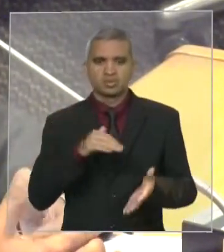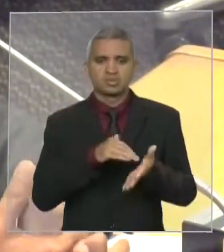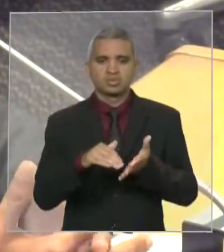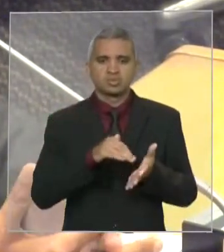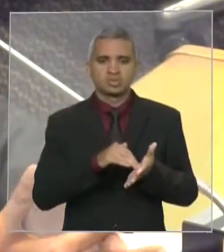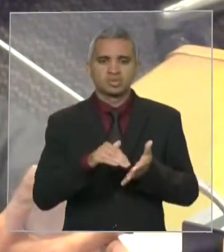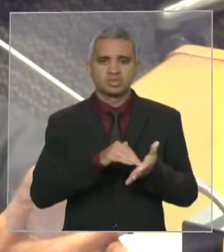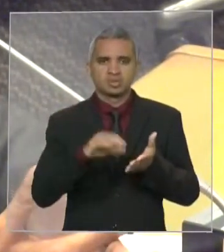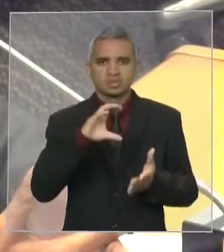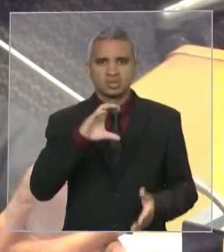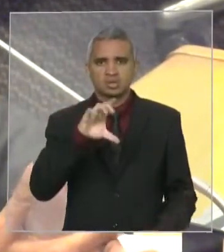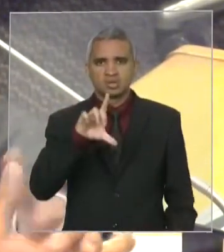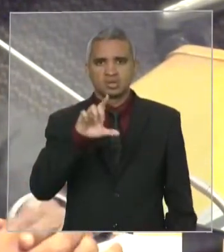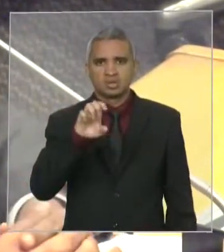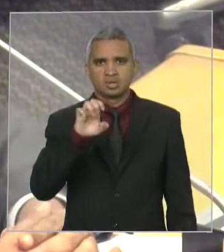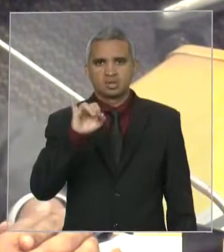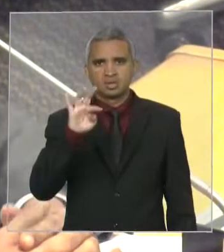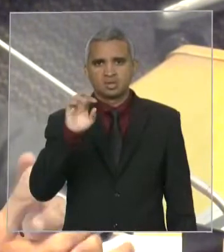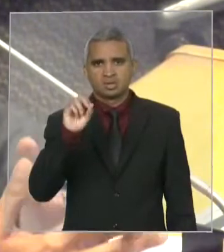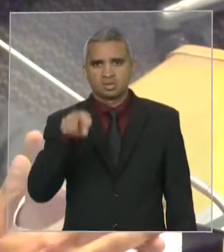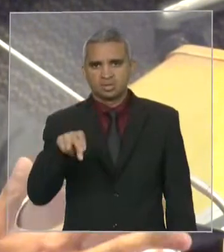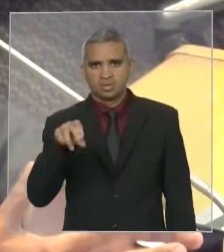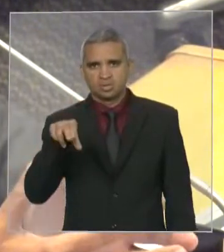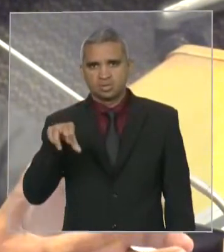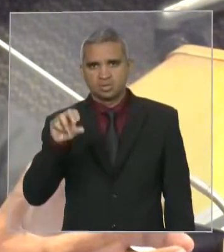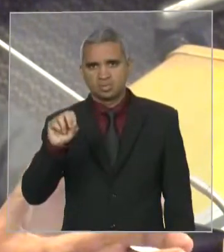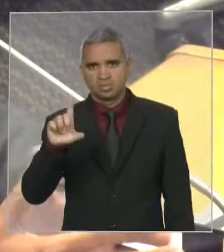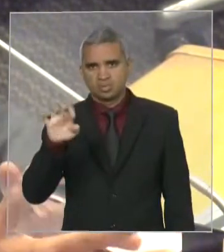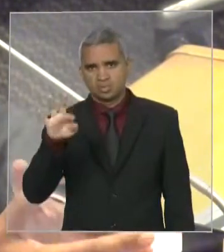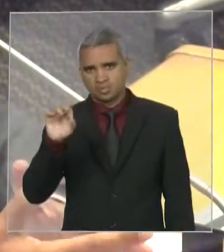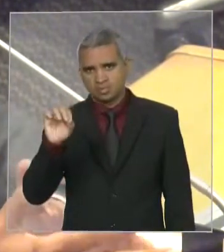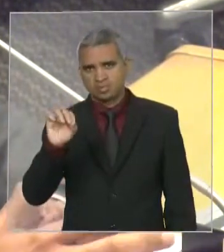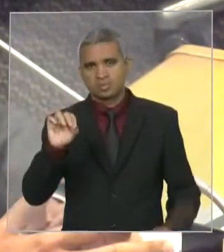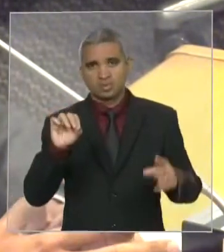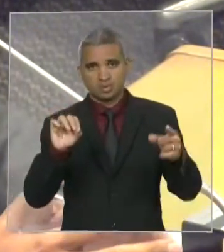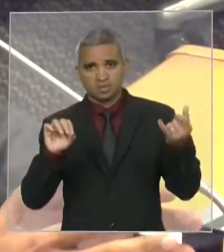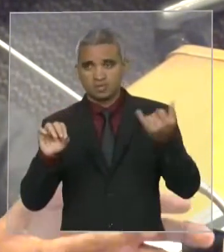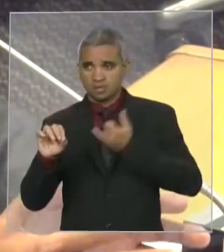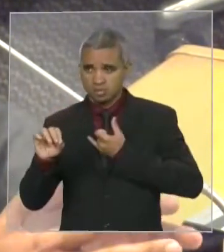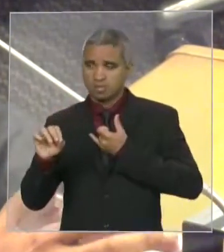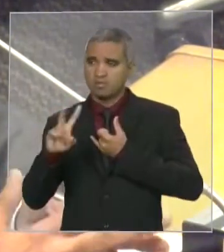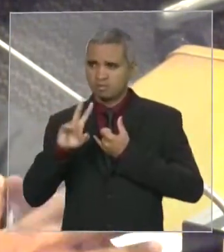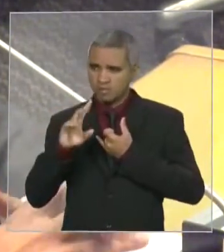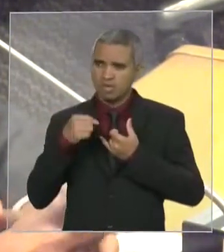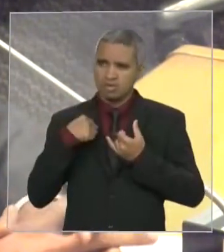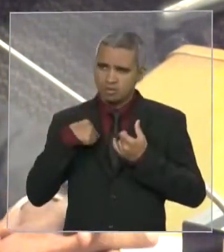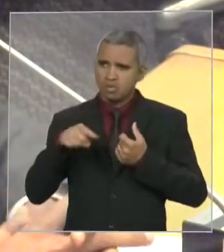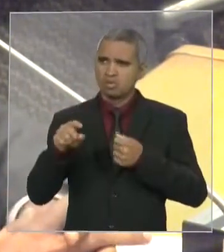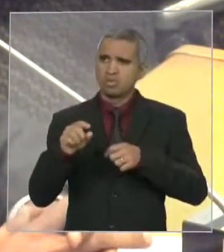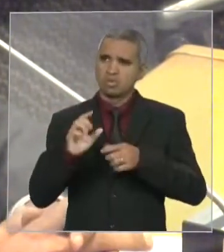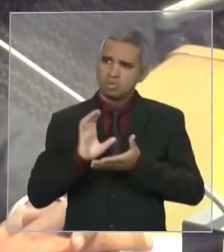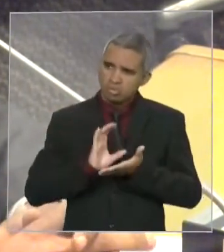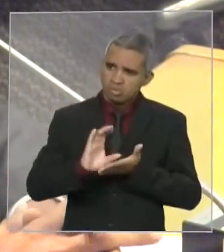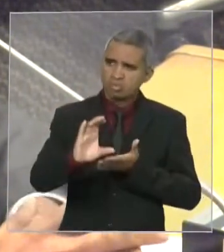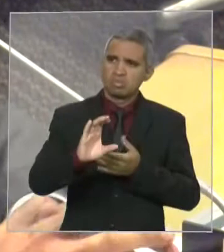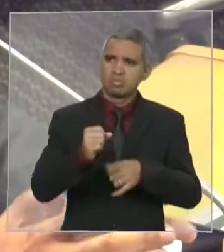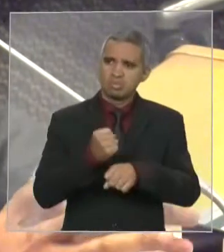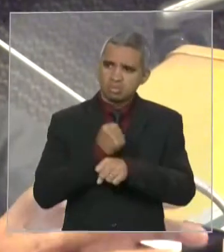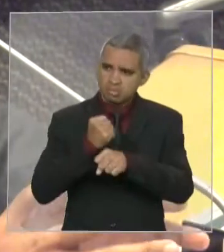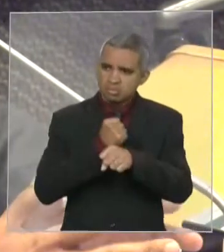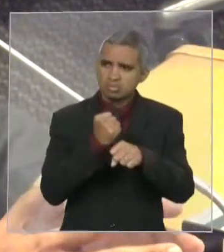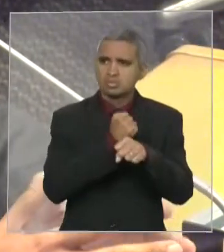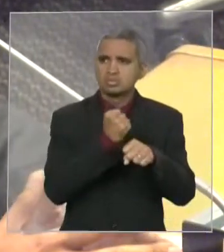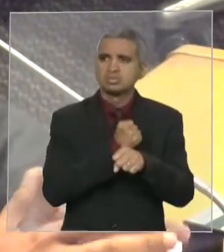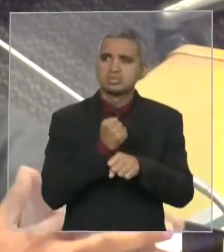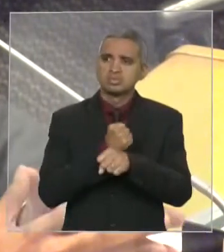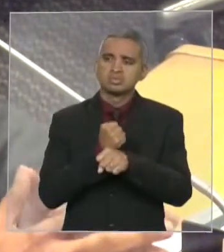que demonstrou toda a disposição de buscar os caminhos que resolvessem a situação e garantisse os recursos necessários para essa